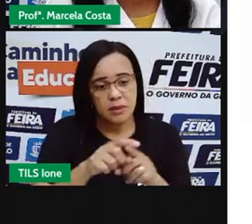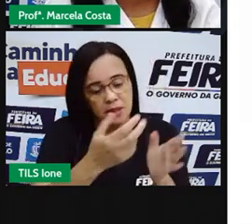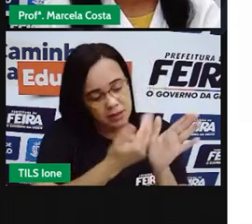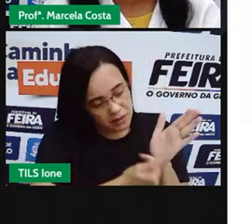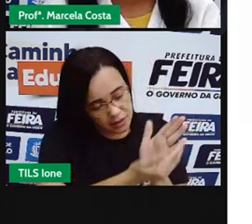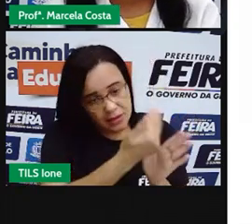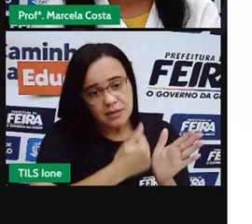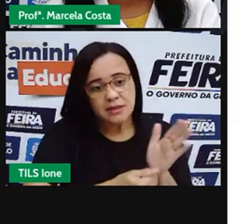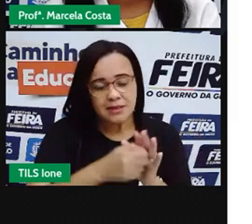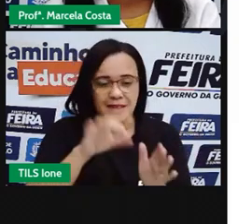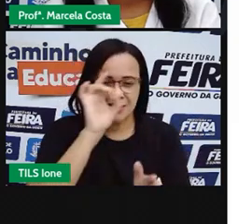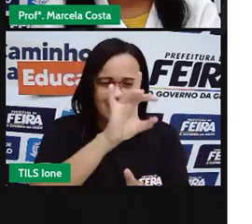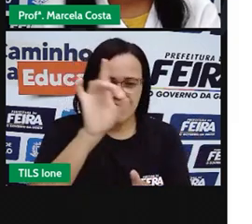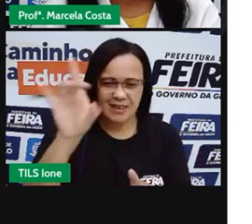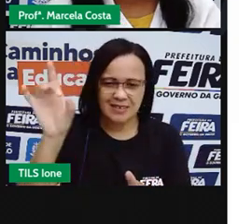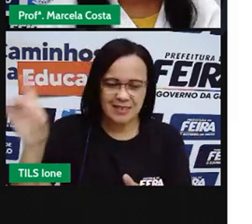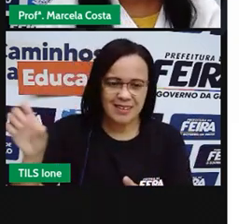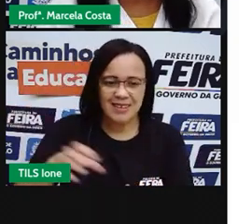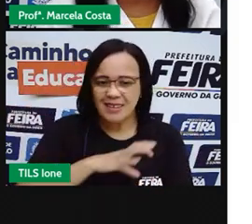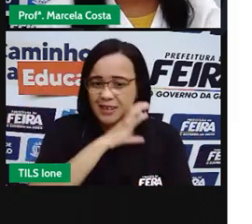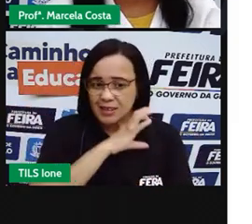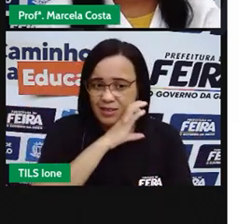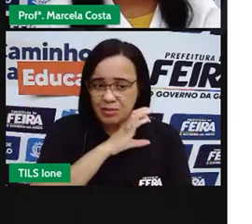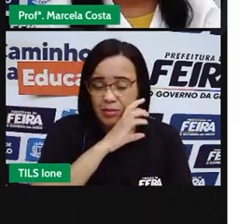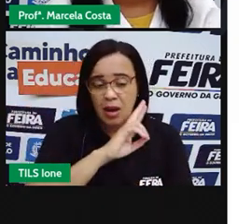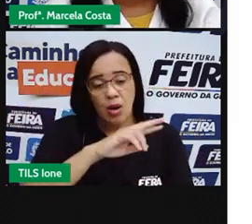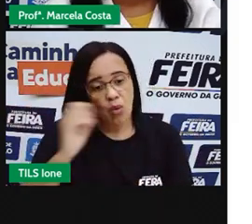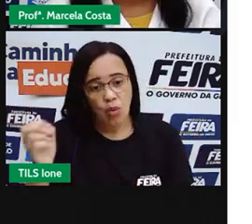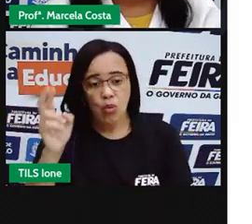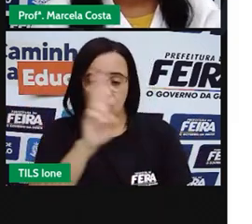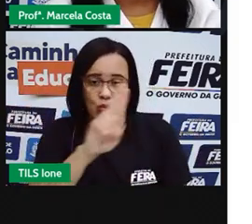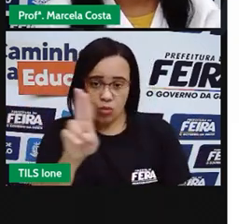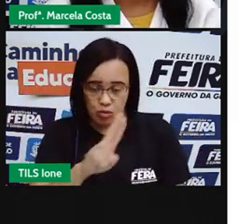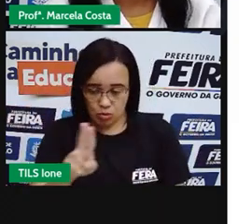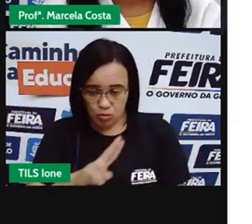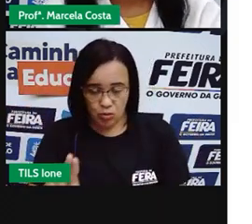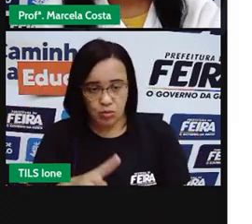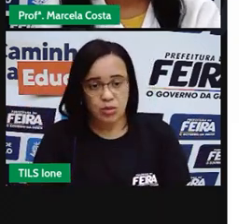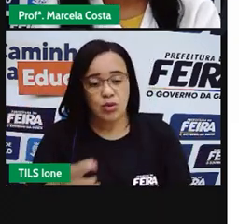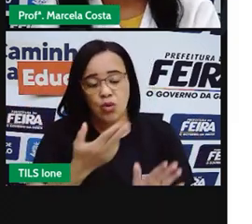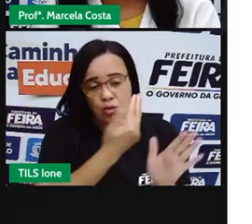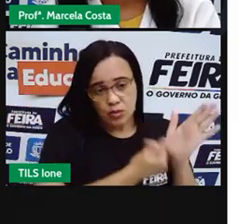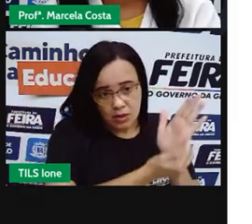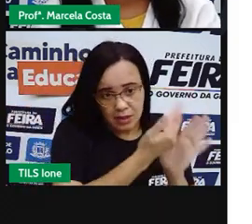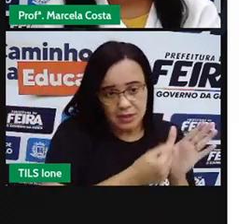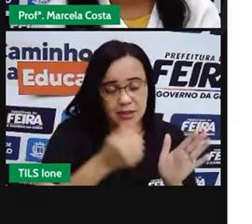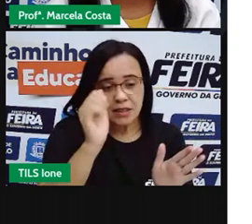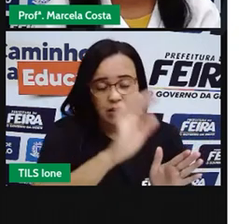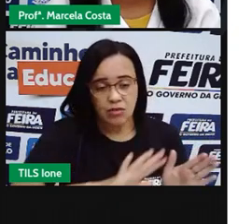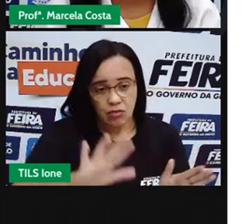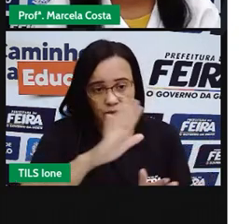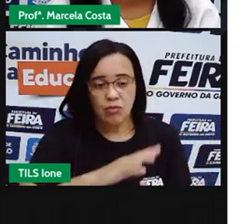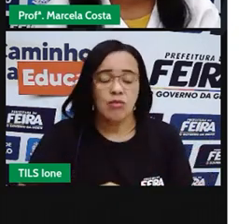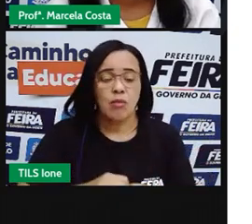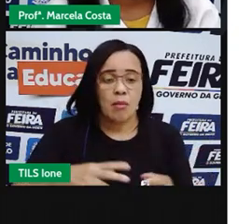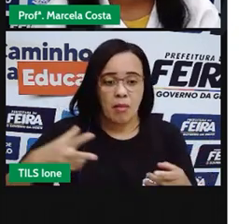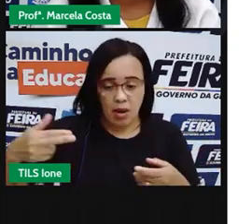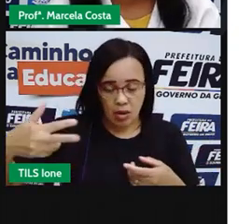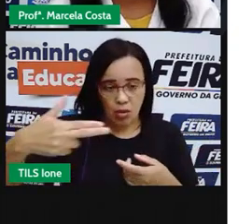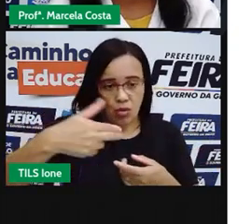vai escrevendo o nome dele. Você também pode utilizar imagens que você encontra em livros e revistas.